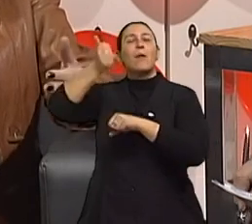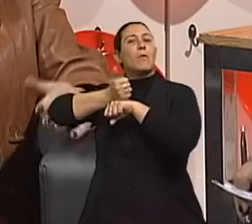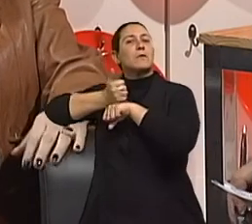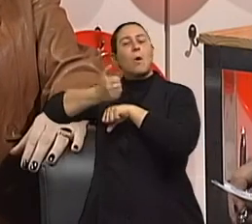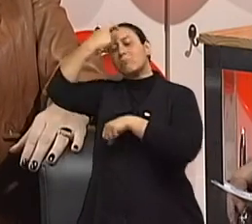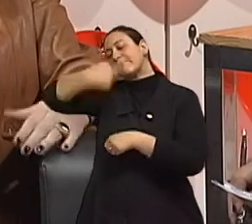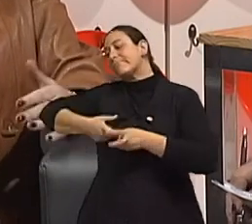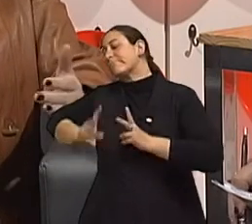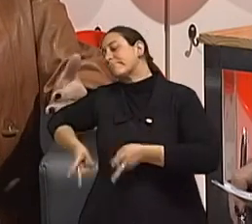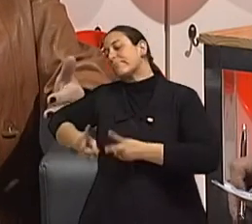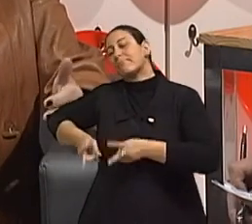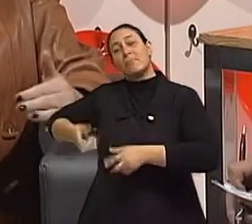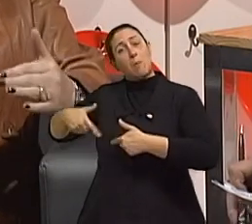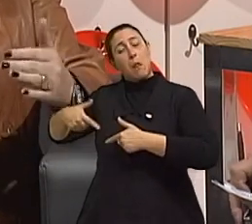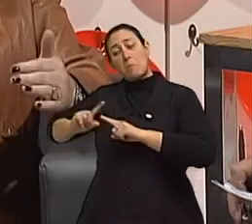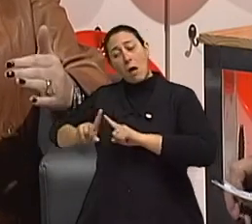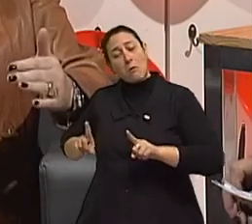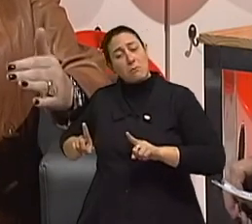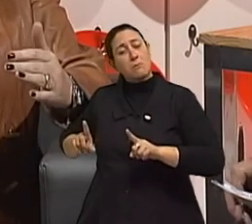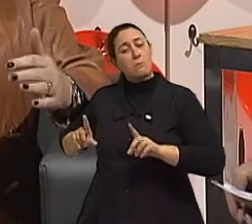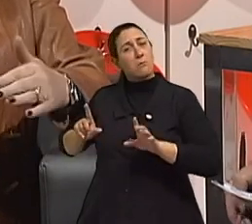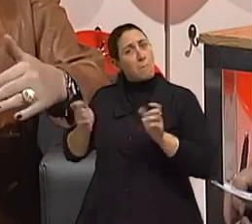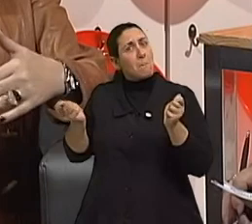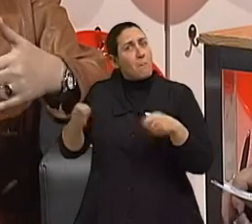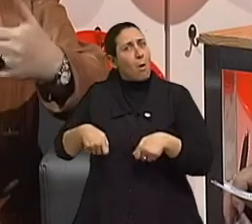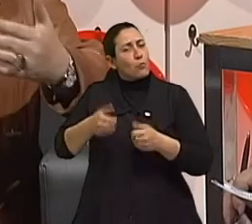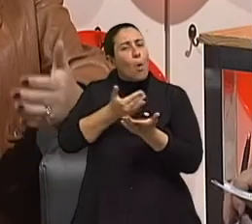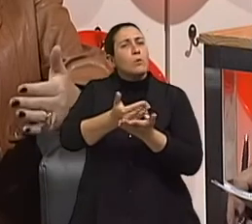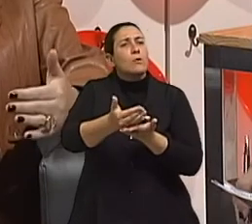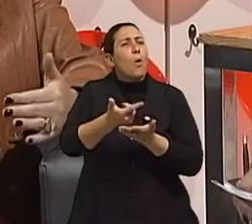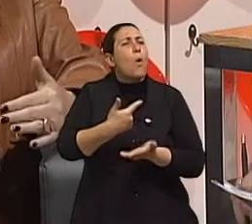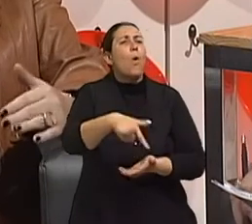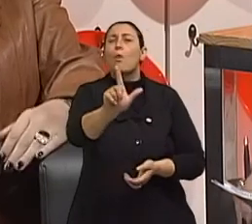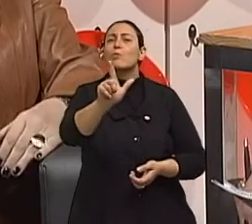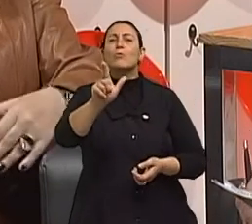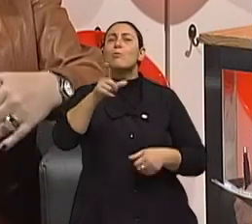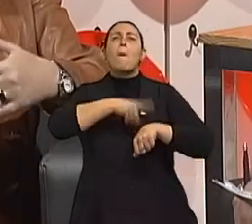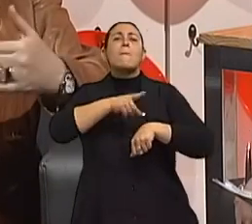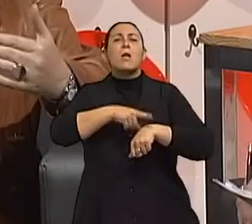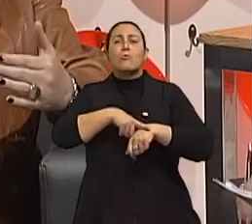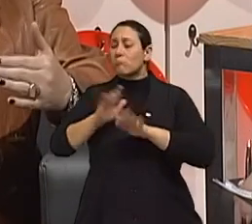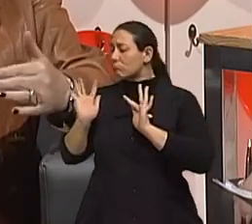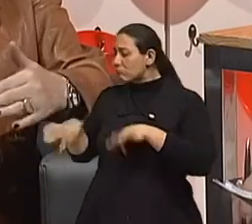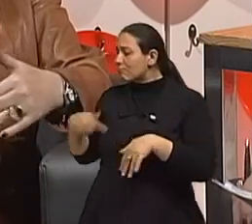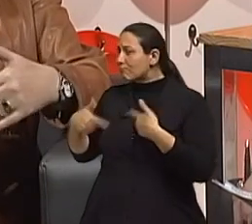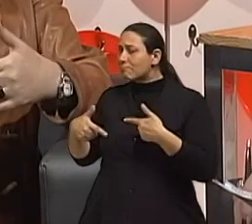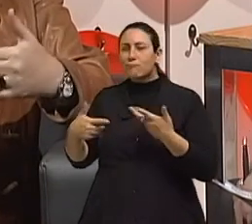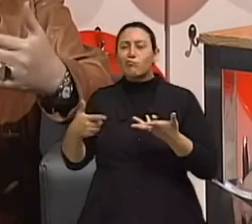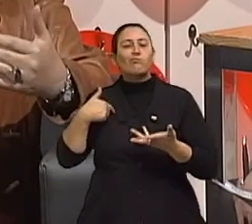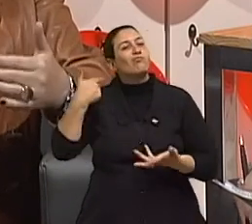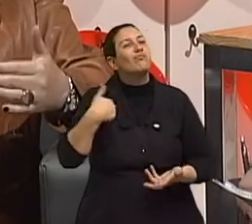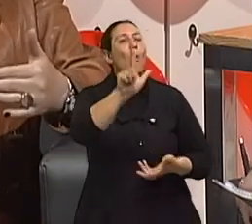profissional, o que não impede que essa pessoa possa iniciar um outro tempo na sua vida, com novos desafios,